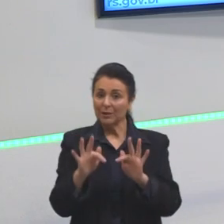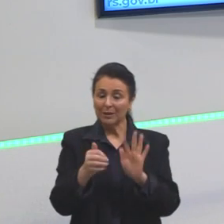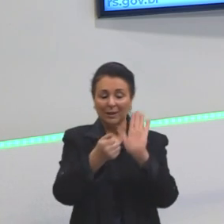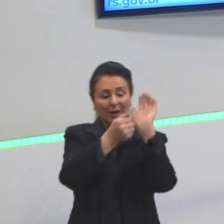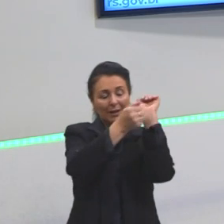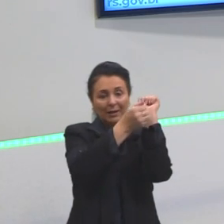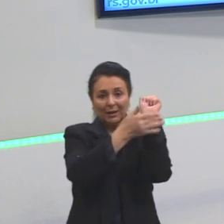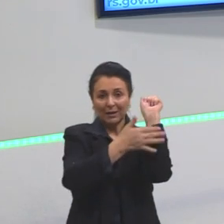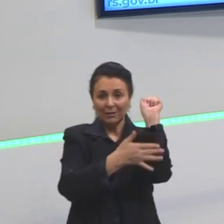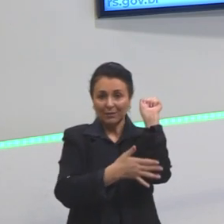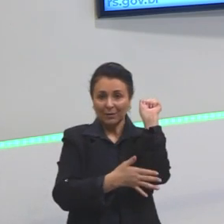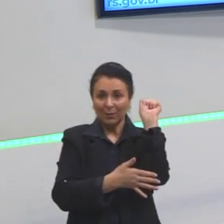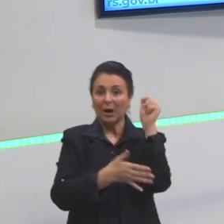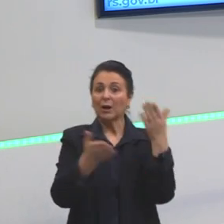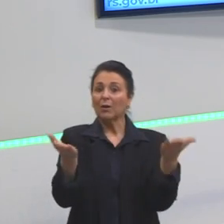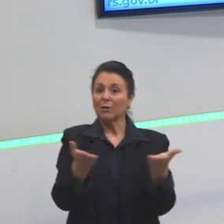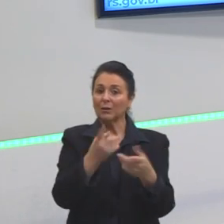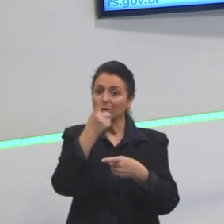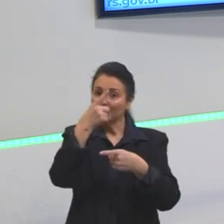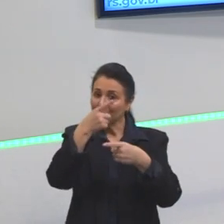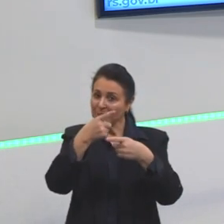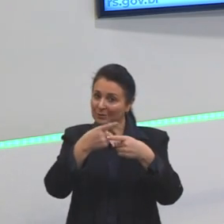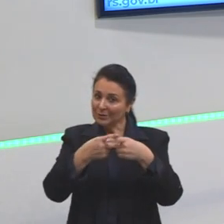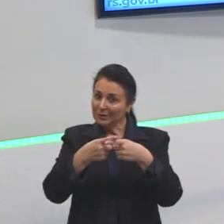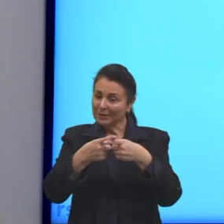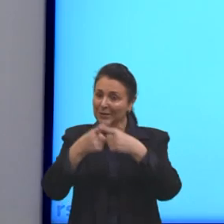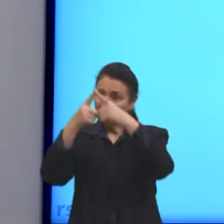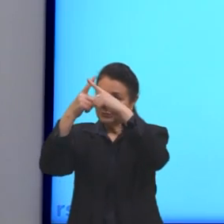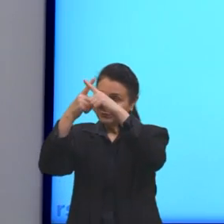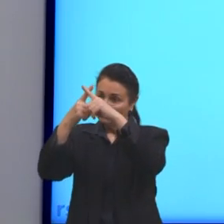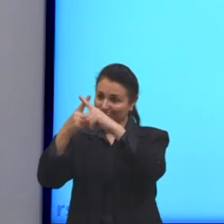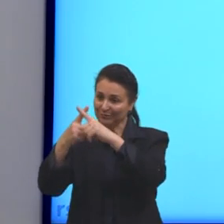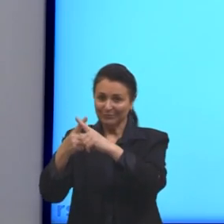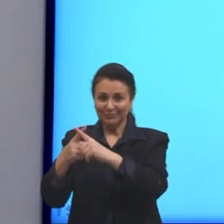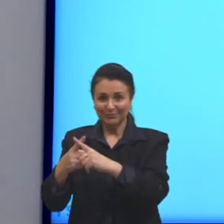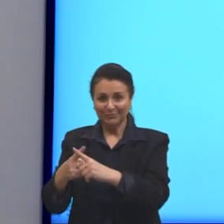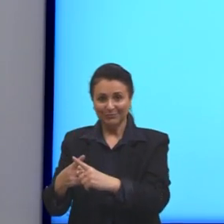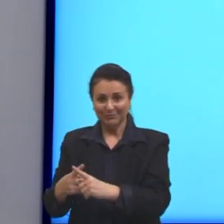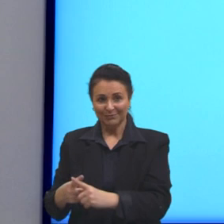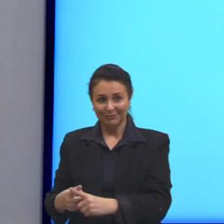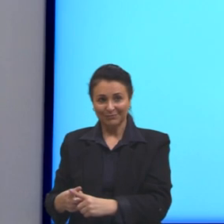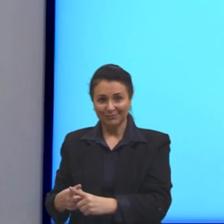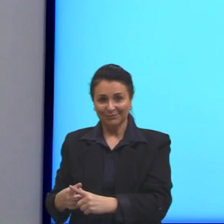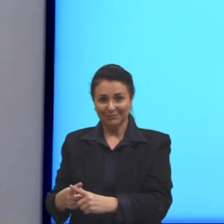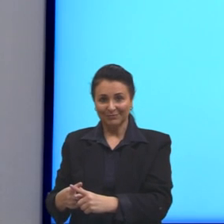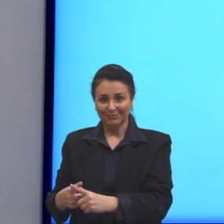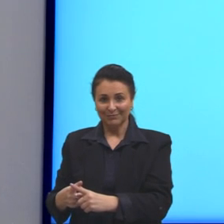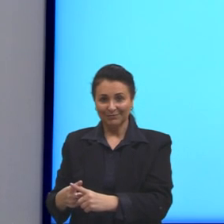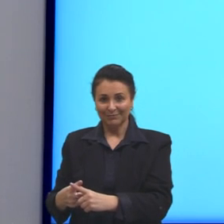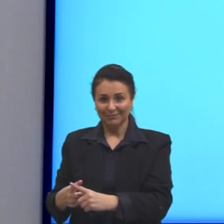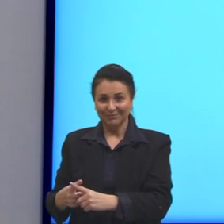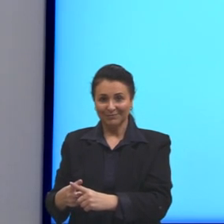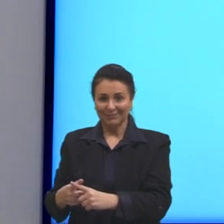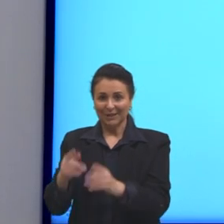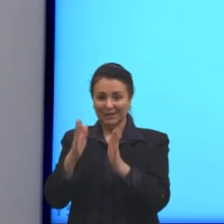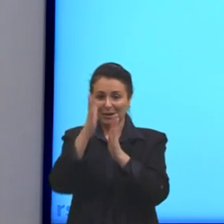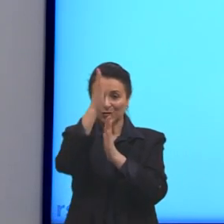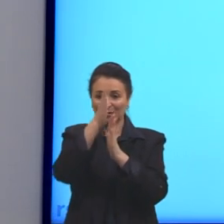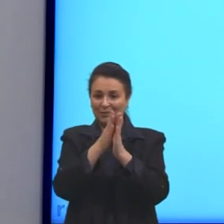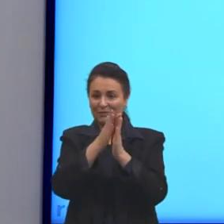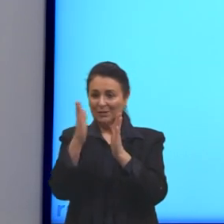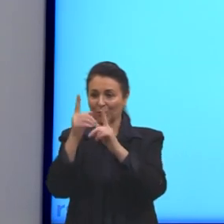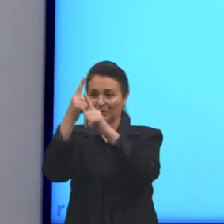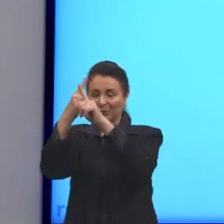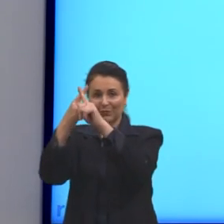Então, agora eu posso multiplicar todos os fatores que seriam esses fatores listados aqui ao lado da nossa barra da divisão.